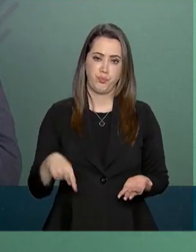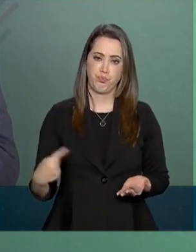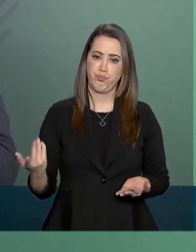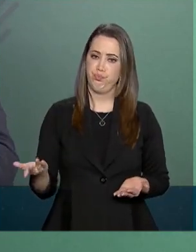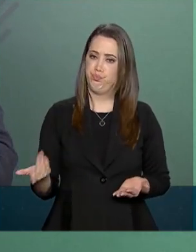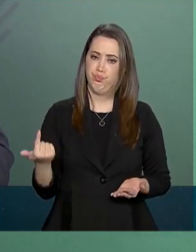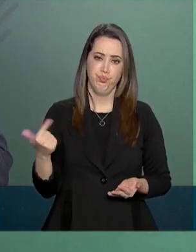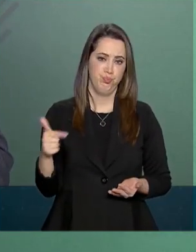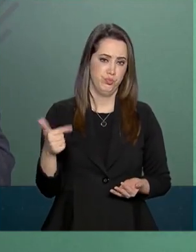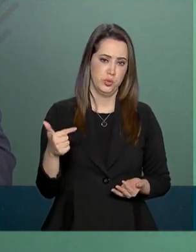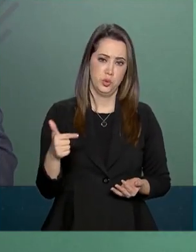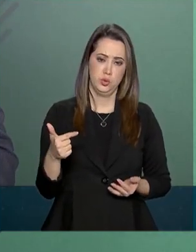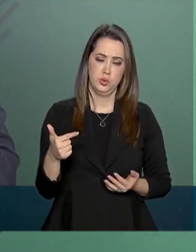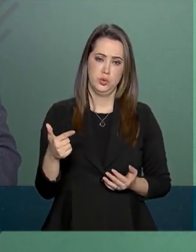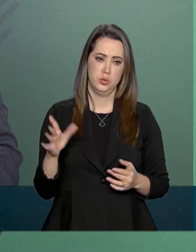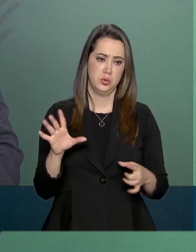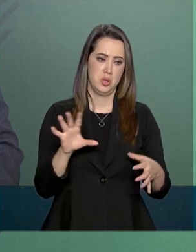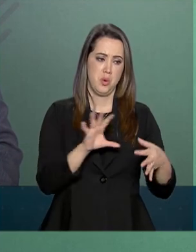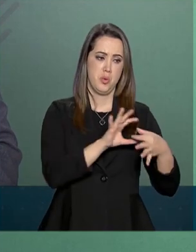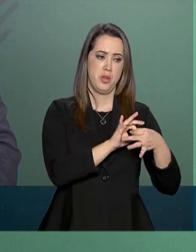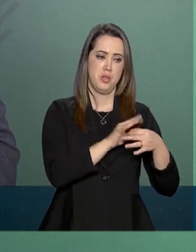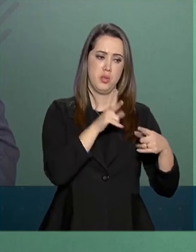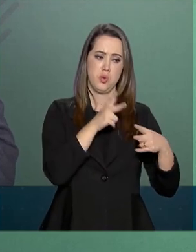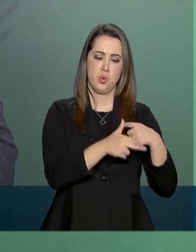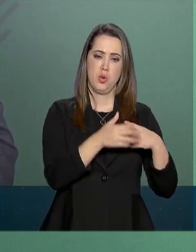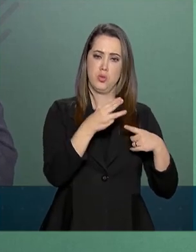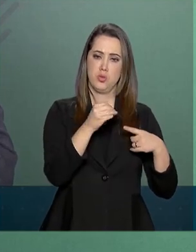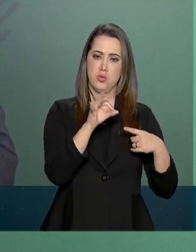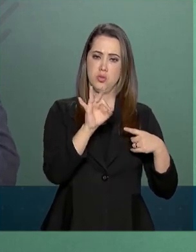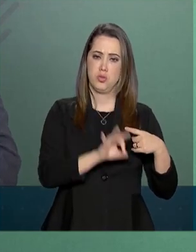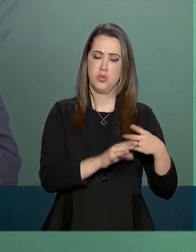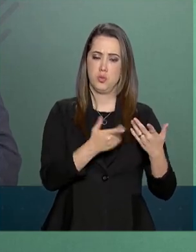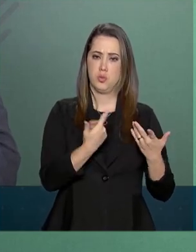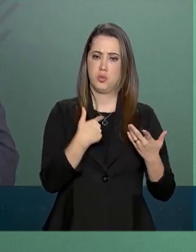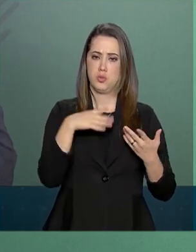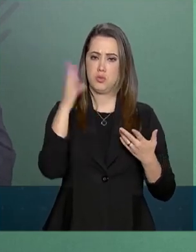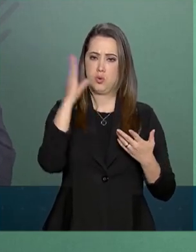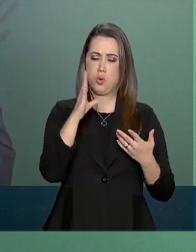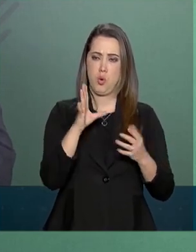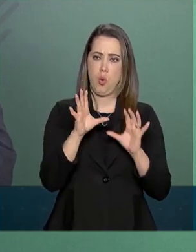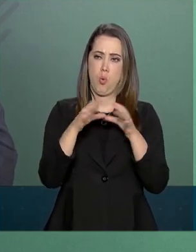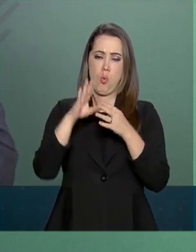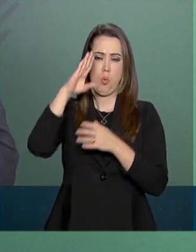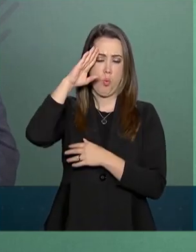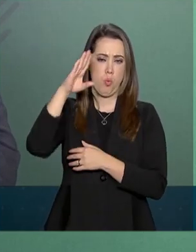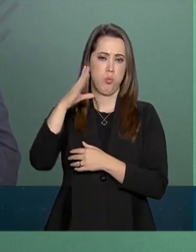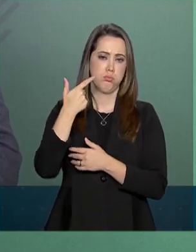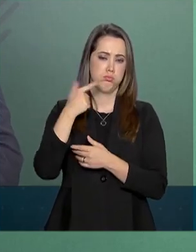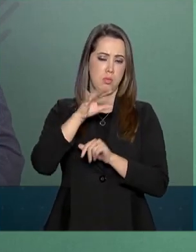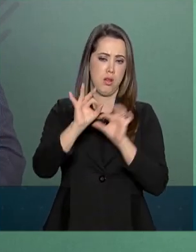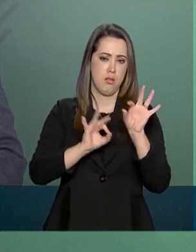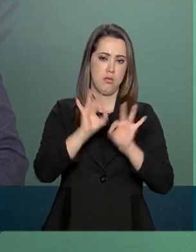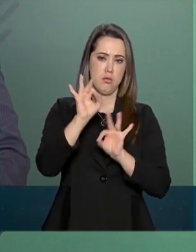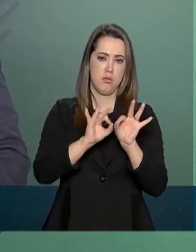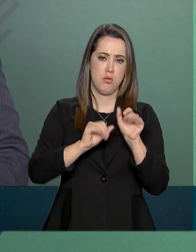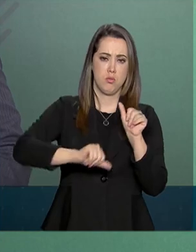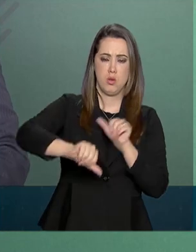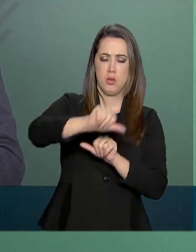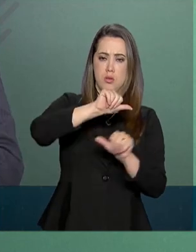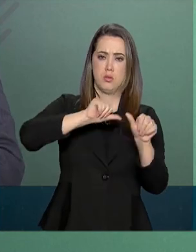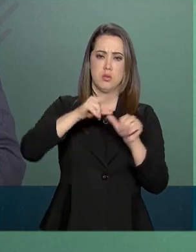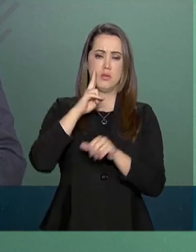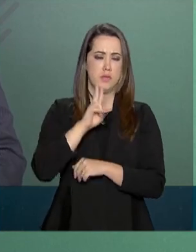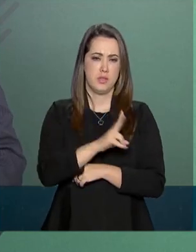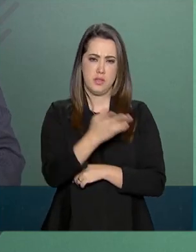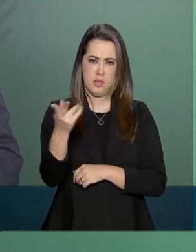não está ligado diretamente ao sistema colégio militar do Brasil essa reestruturação que